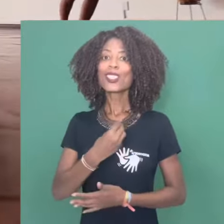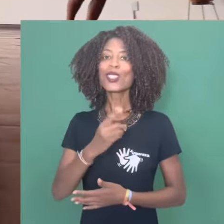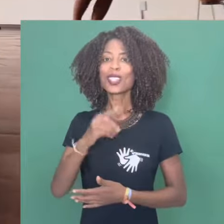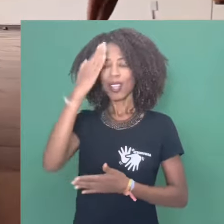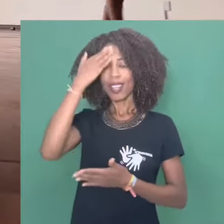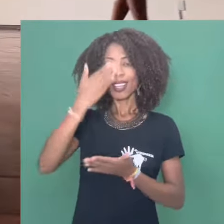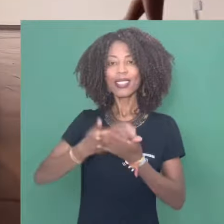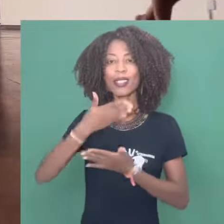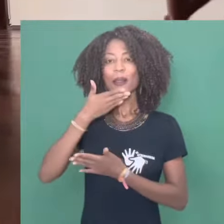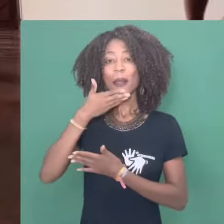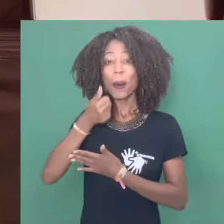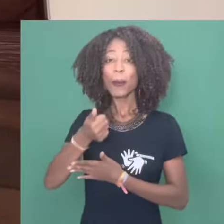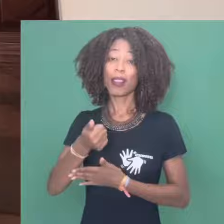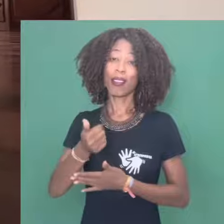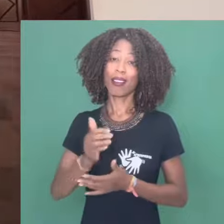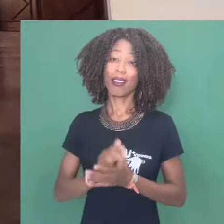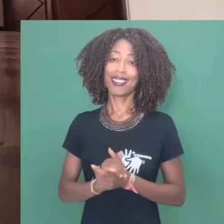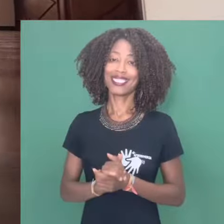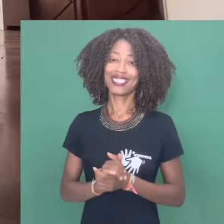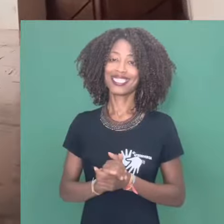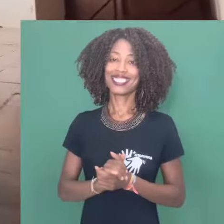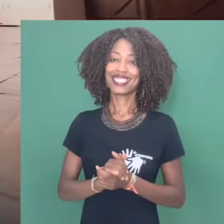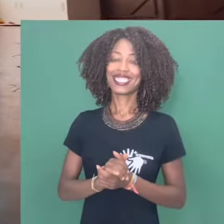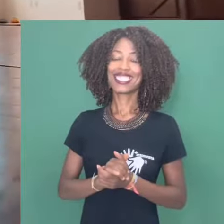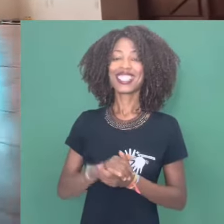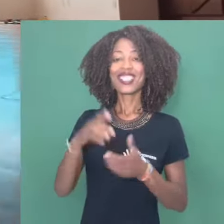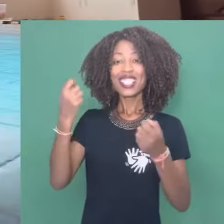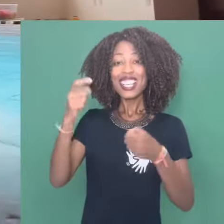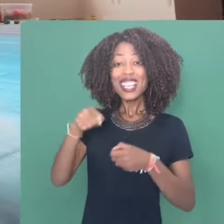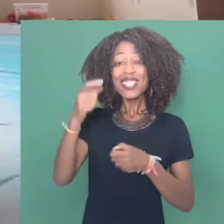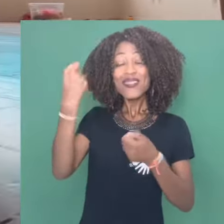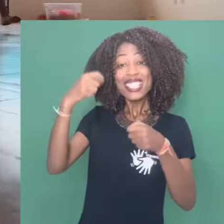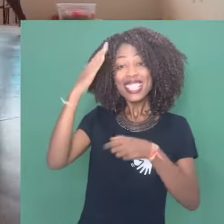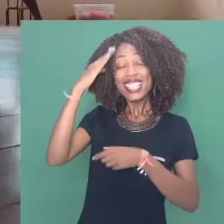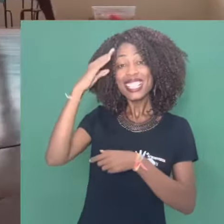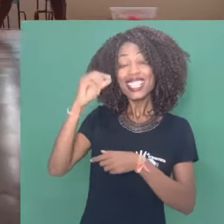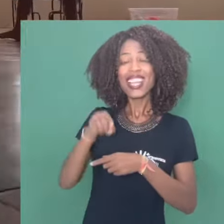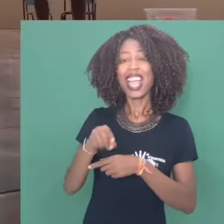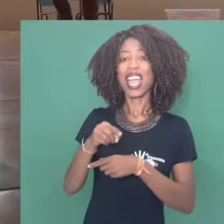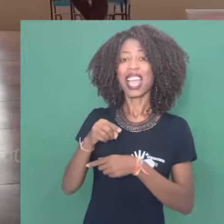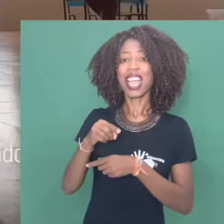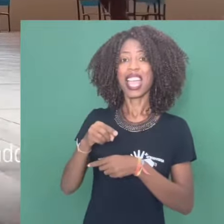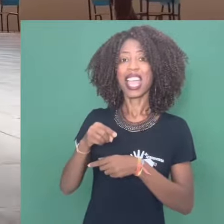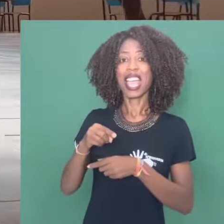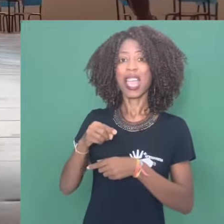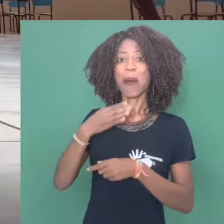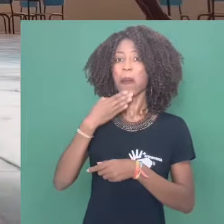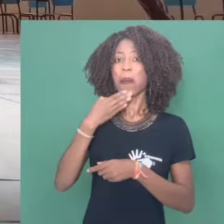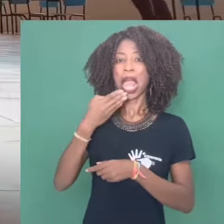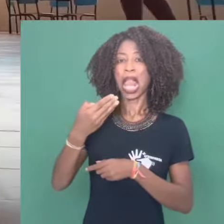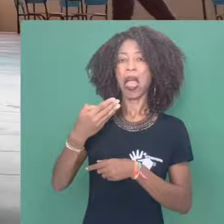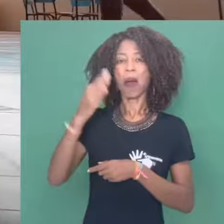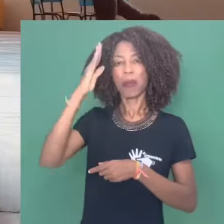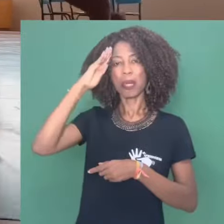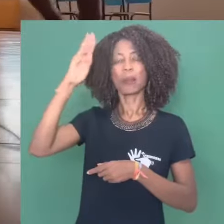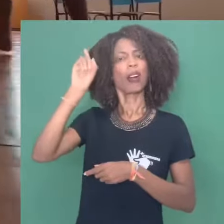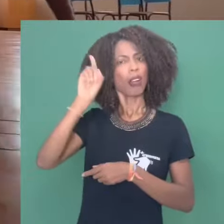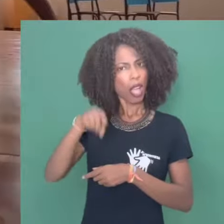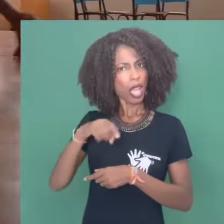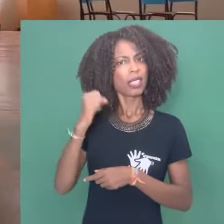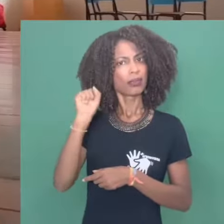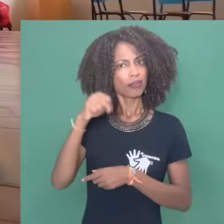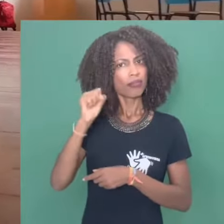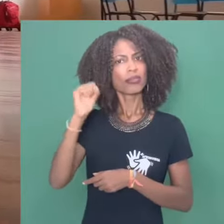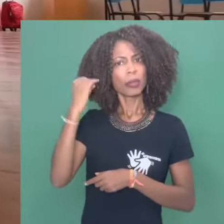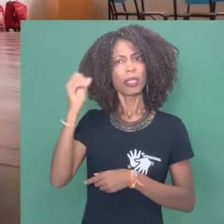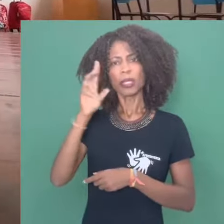considero melhor que eu posso oferecer para ele. Ele precisa entender que ele não é o centro do mundo, que ele sim é importante, que ele